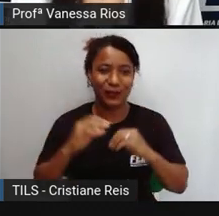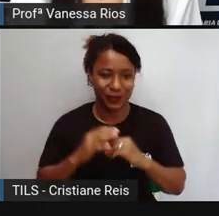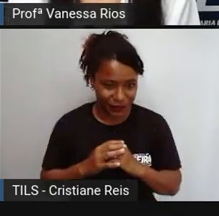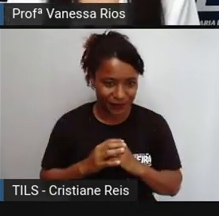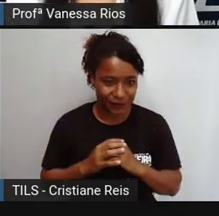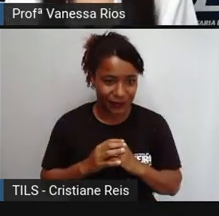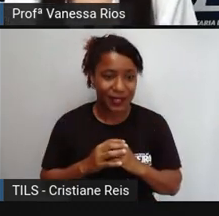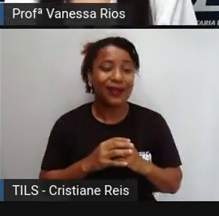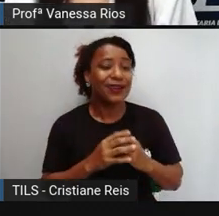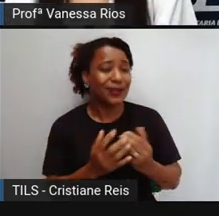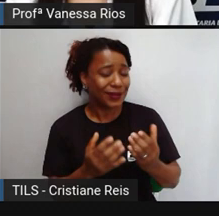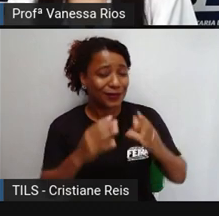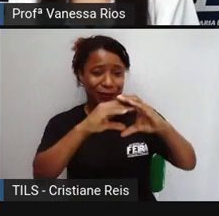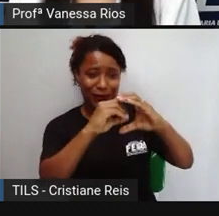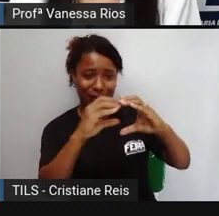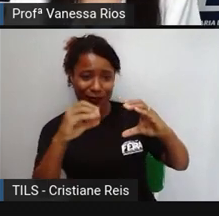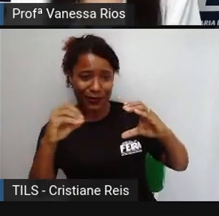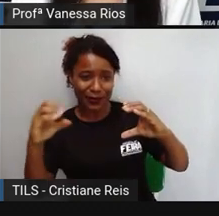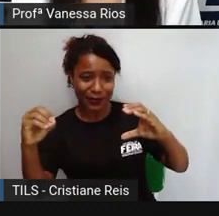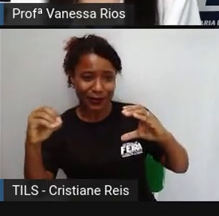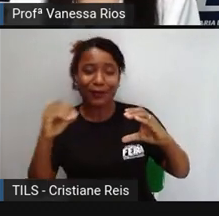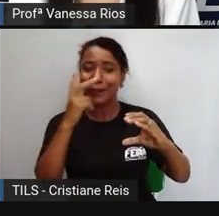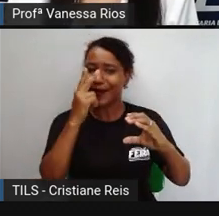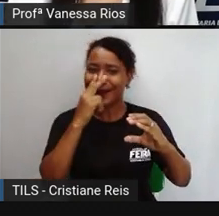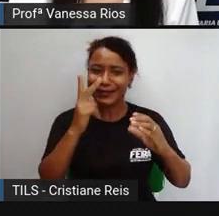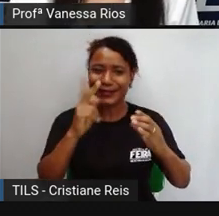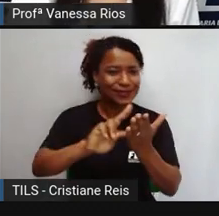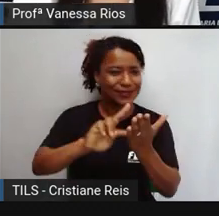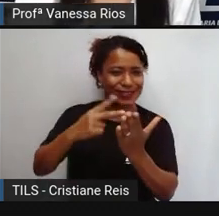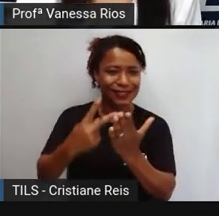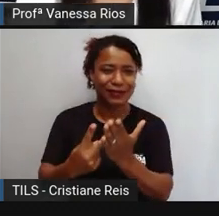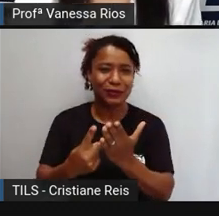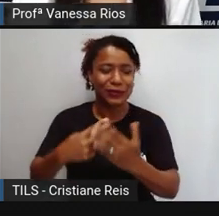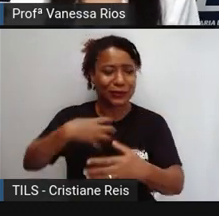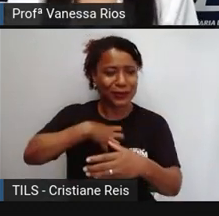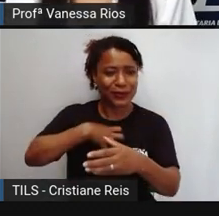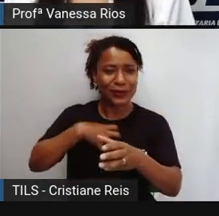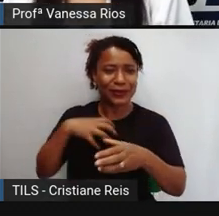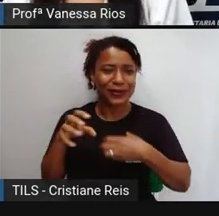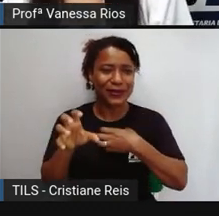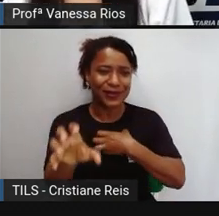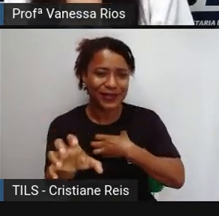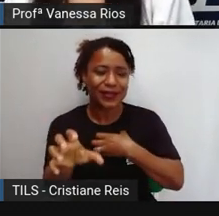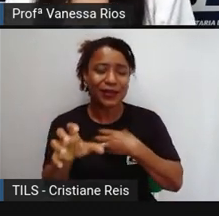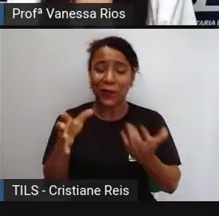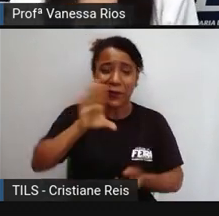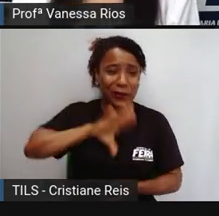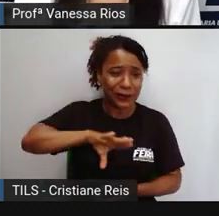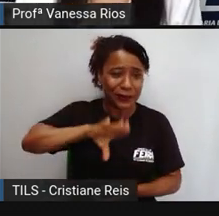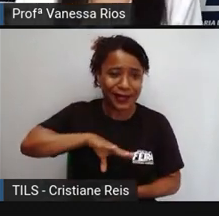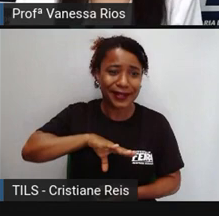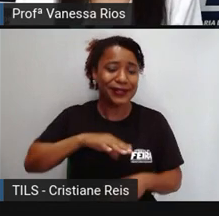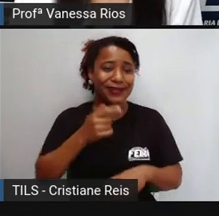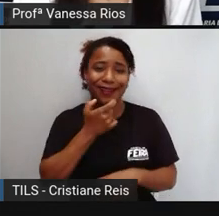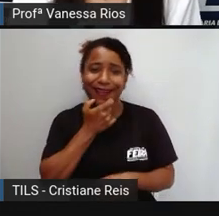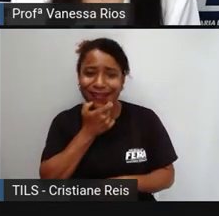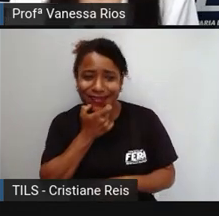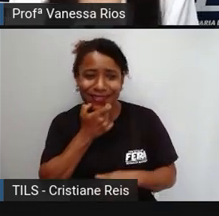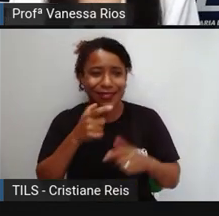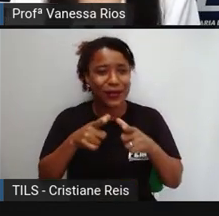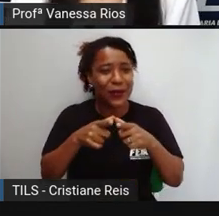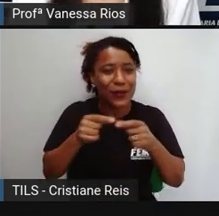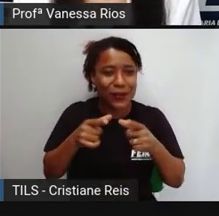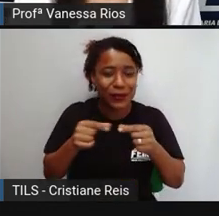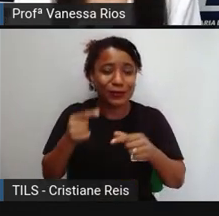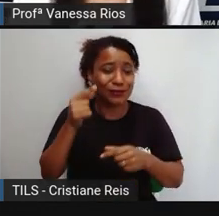universal, independente da língua, independente se a pessoa fala o português, se fala o inglês, se fala aí o japonês,